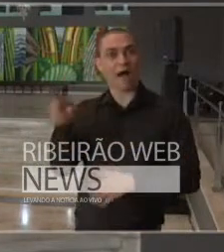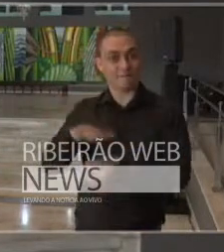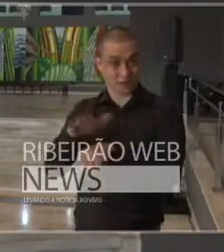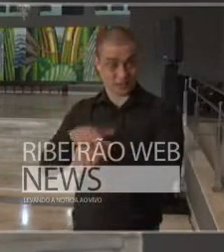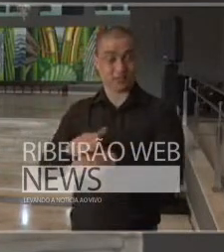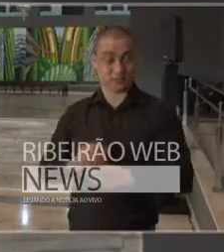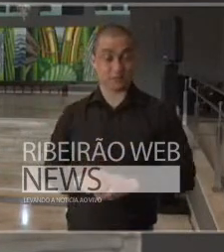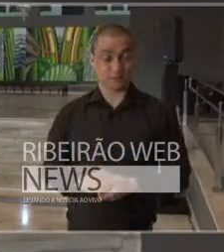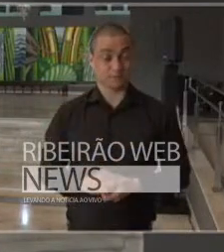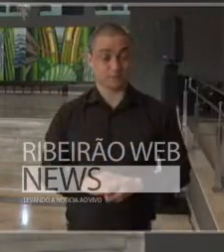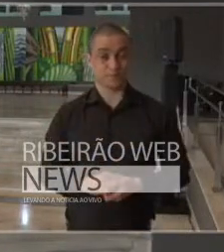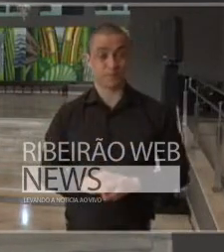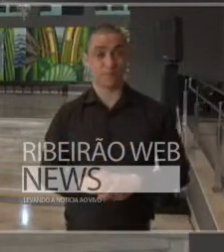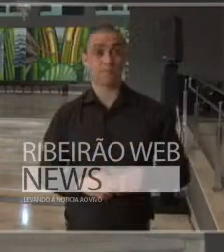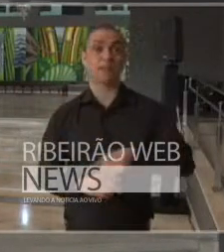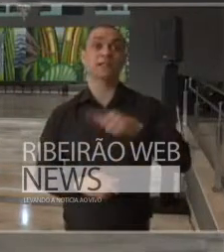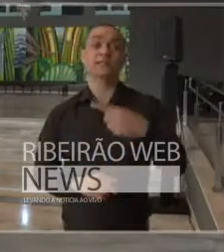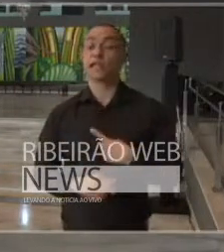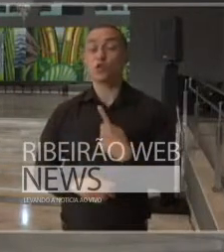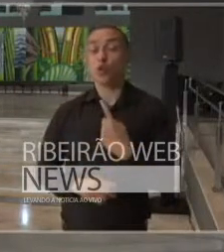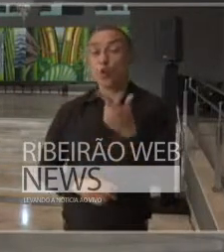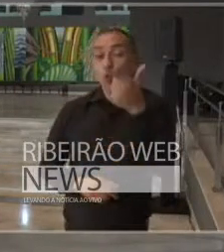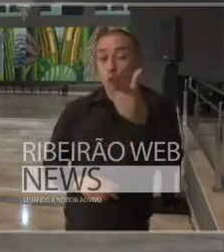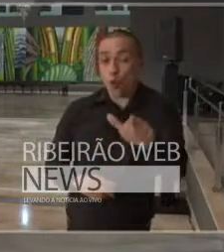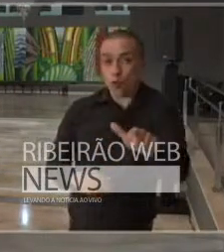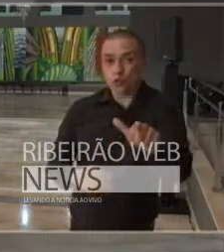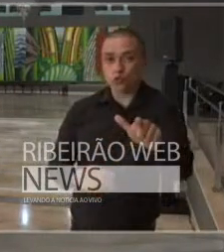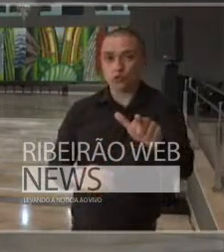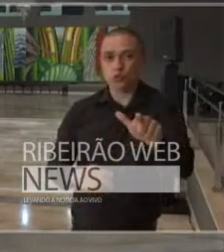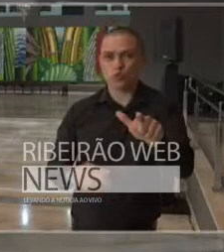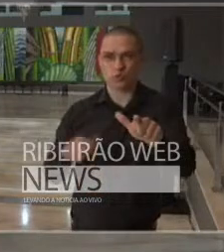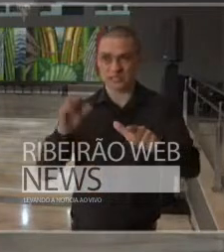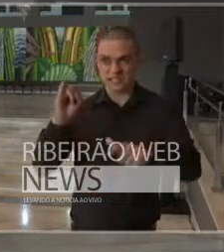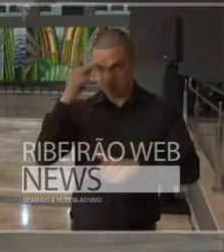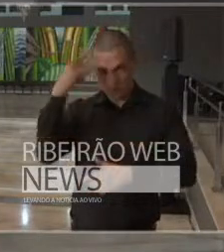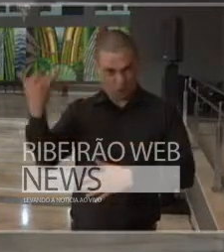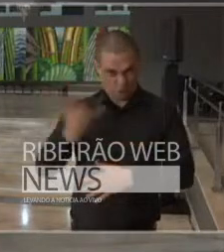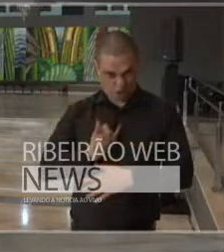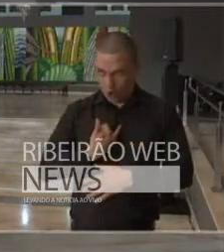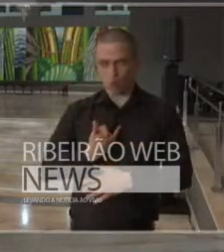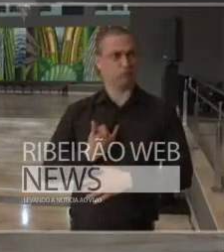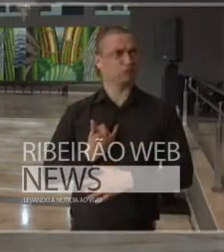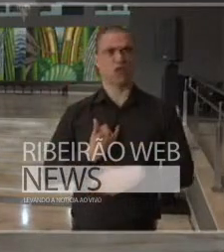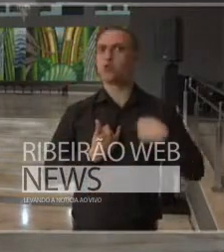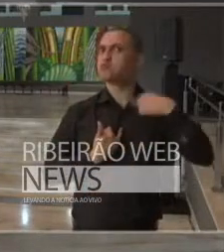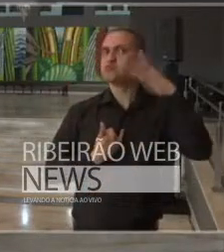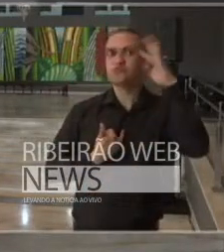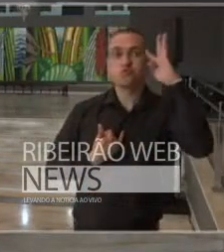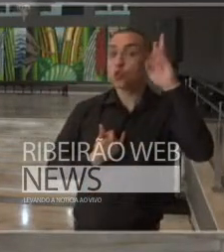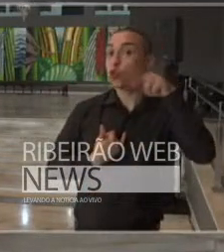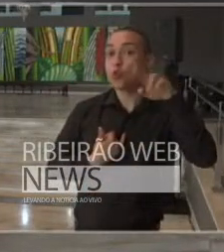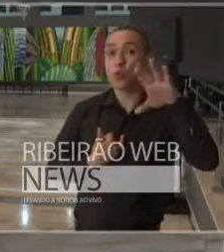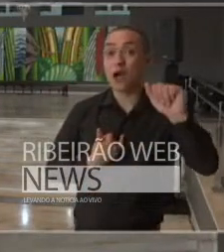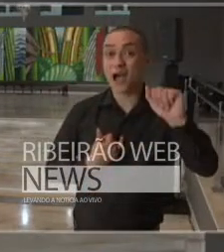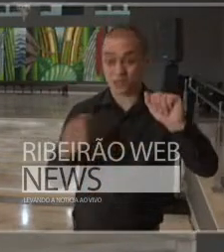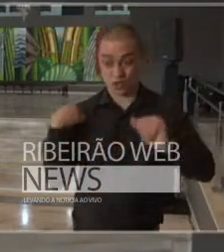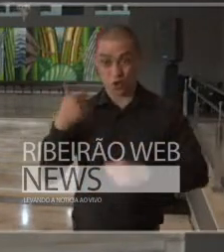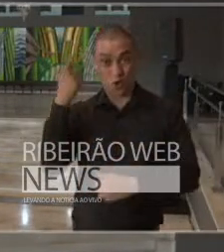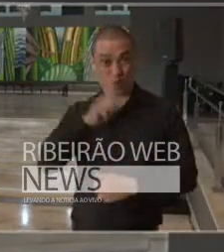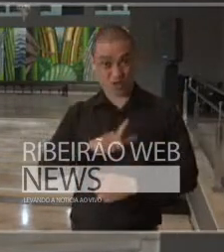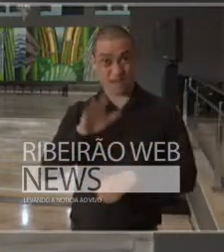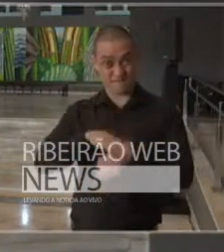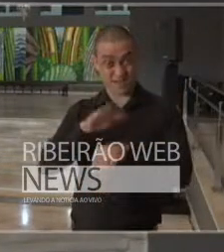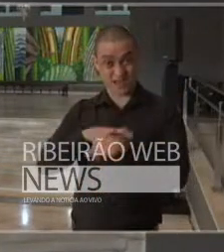e uma coisa que se me falasse eu nunca imaginaria que nós conseguiríamos